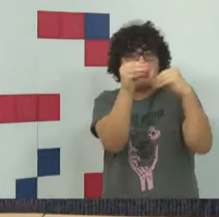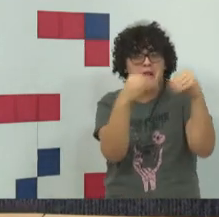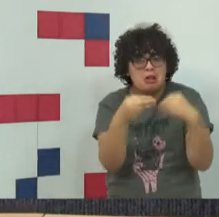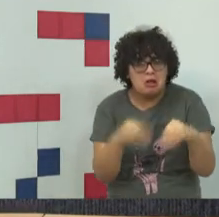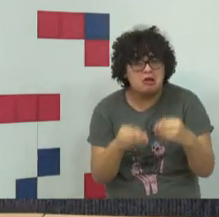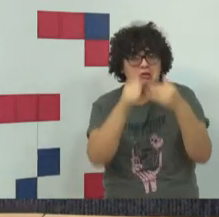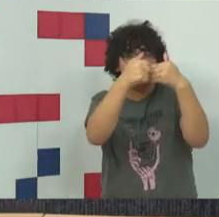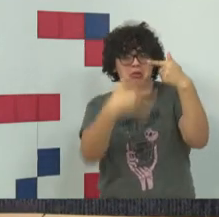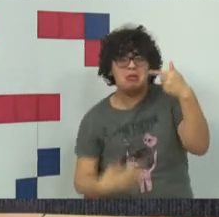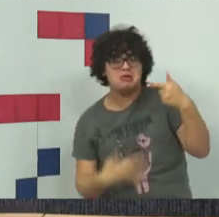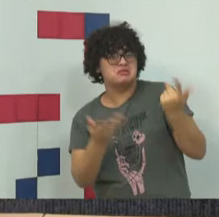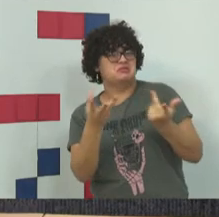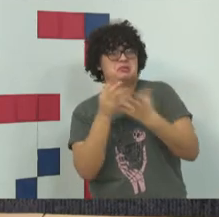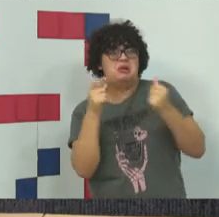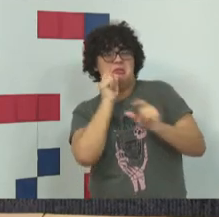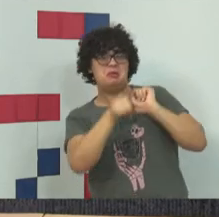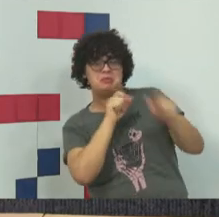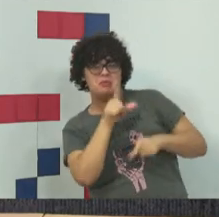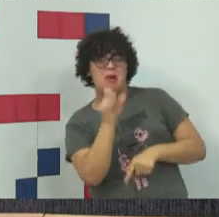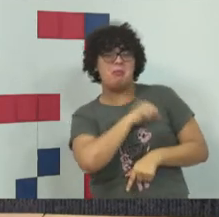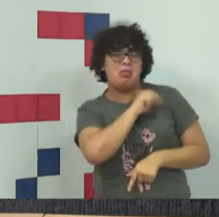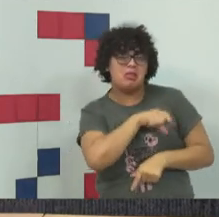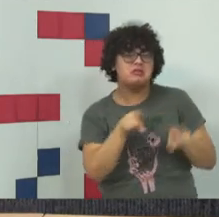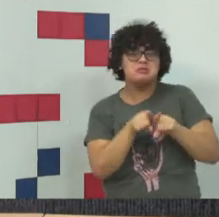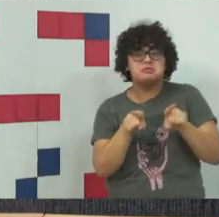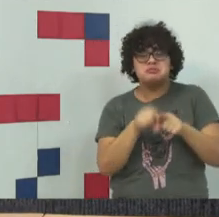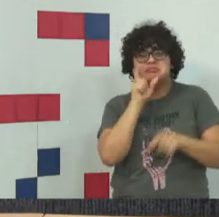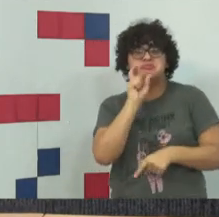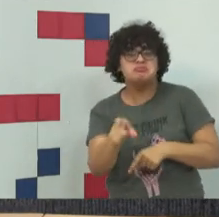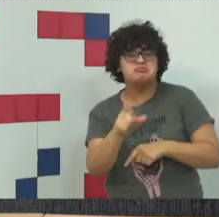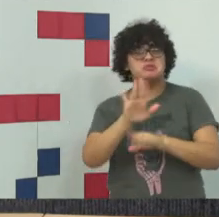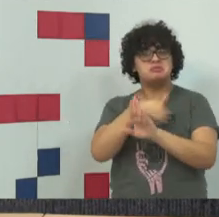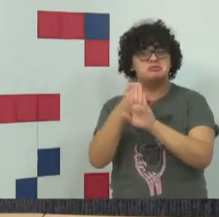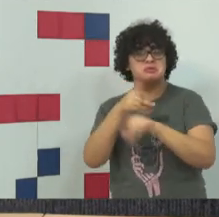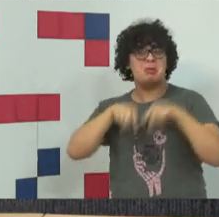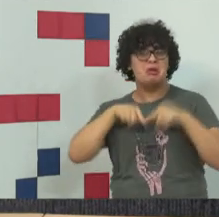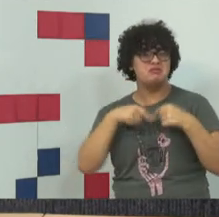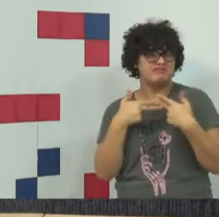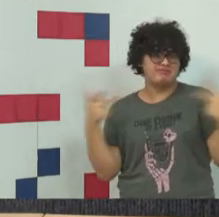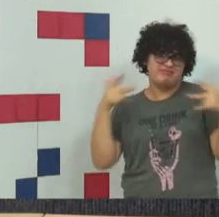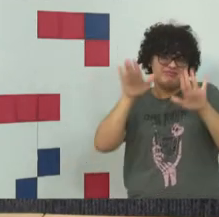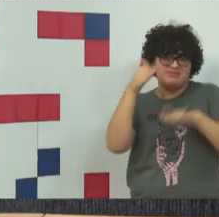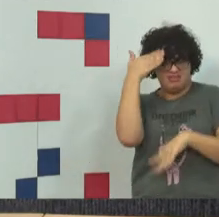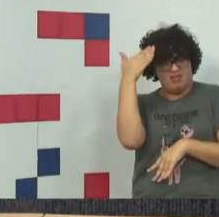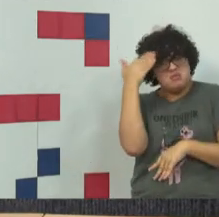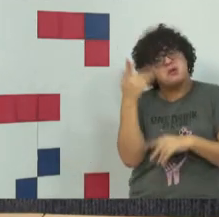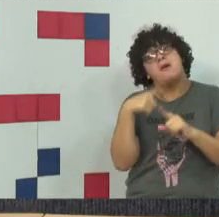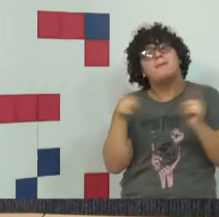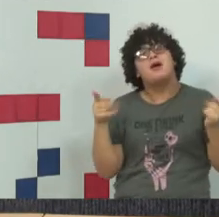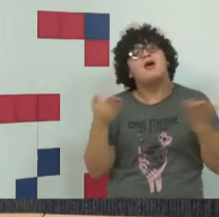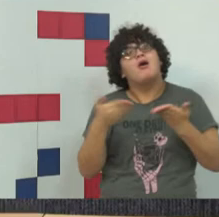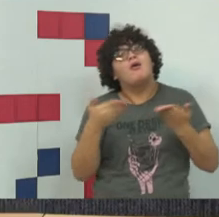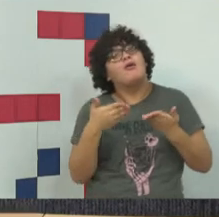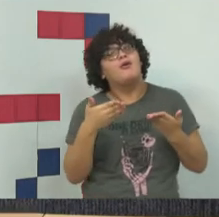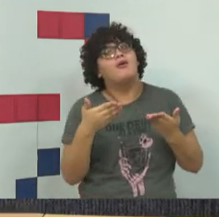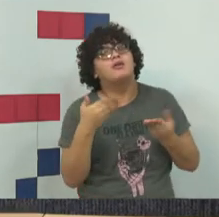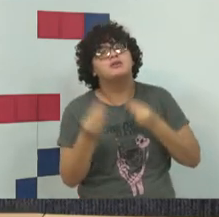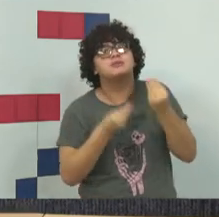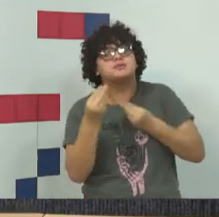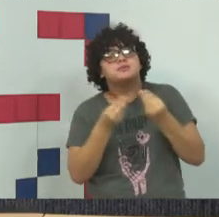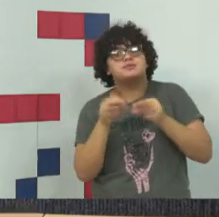particularmente, já acompanhava essa discussão à distância, é que haveria a